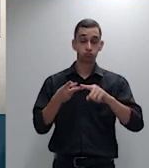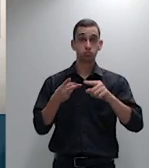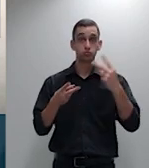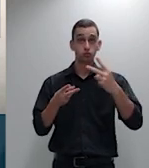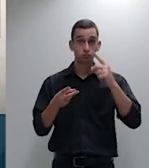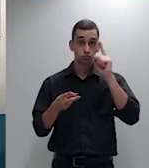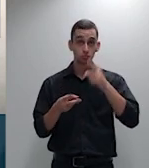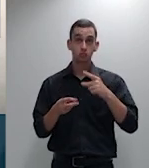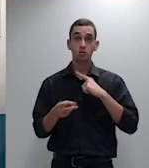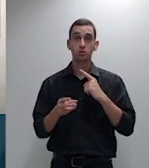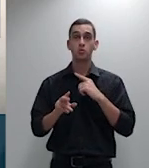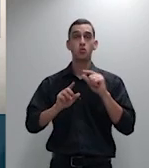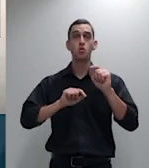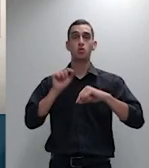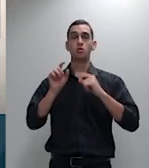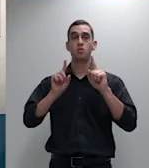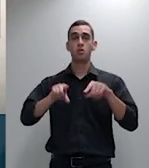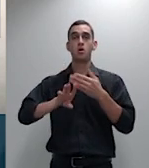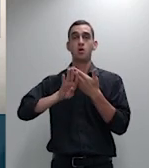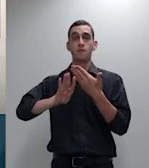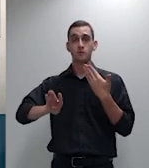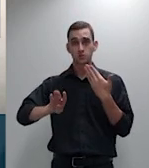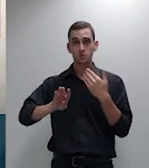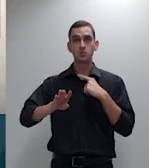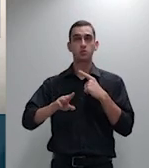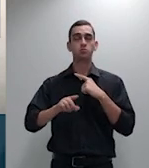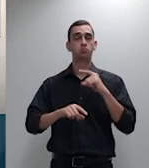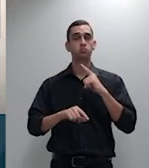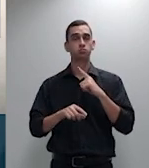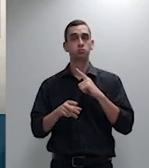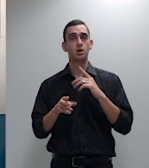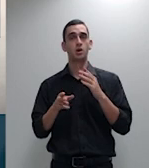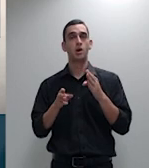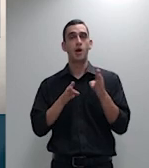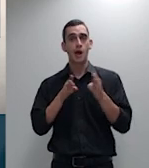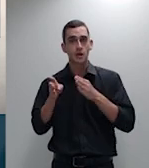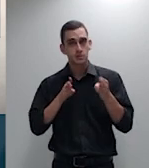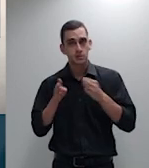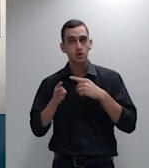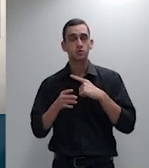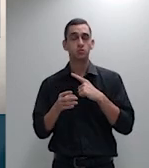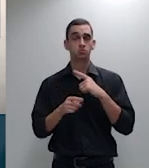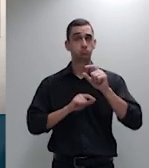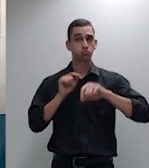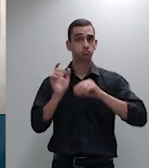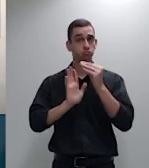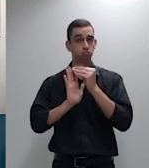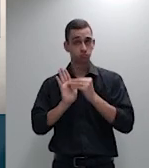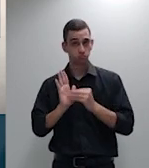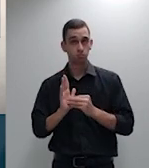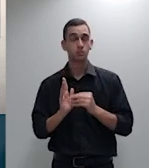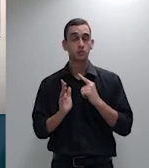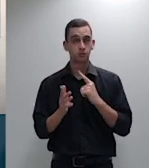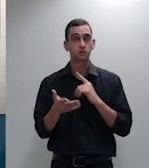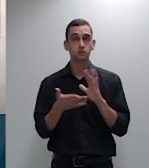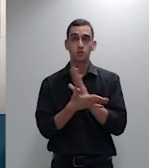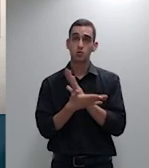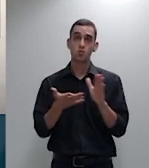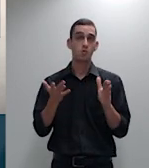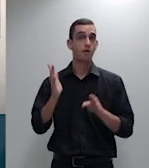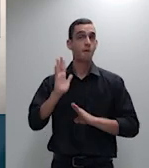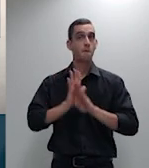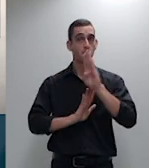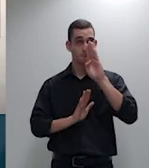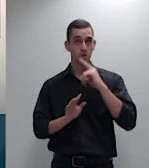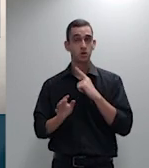terem acesso no caso de necessidade de compensação de subaumentos na faixa e o efeito de terceira ordem excelência